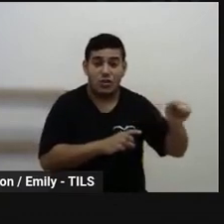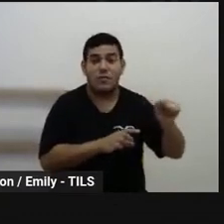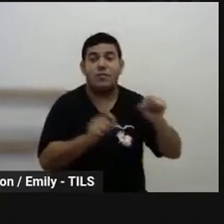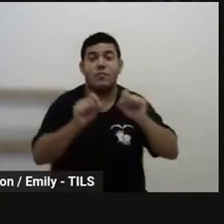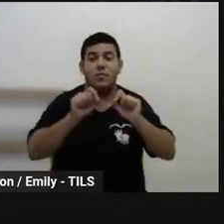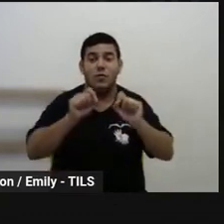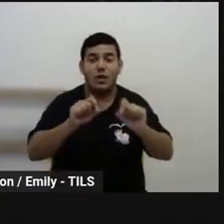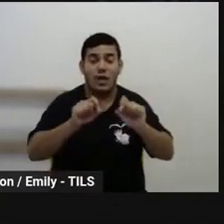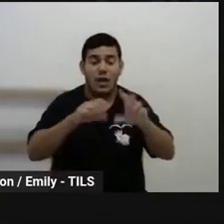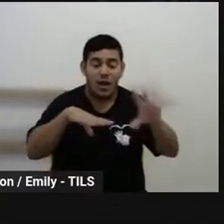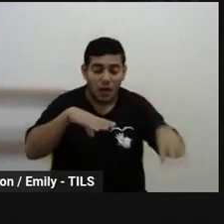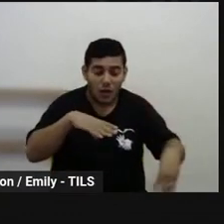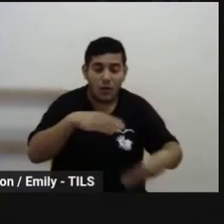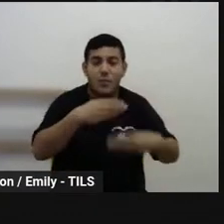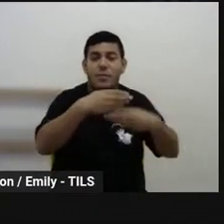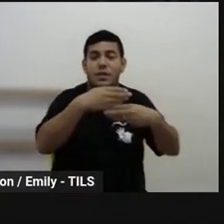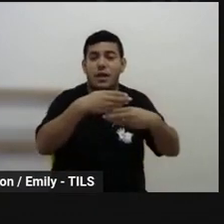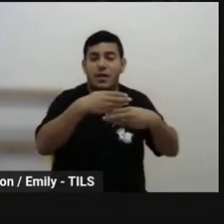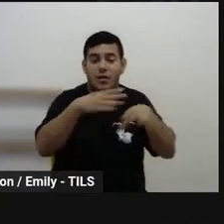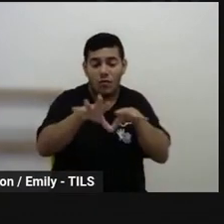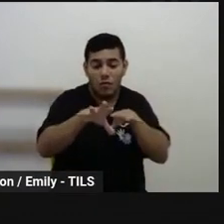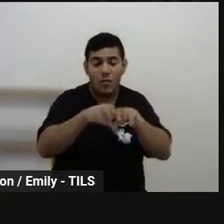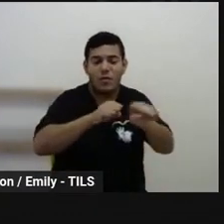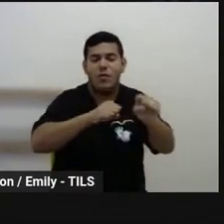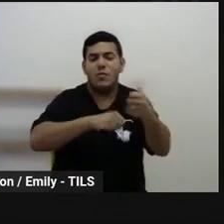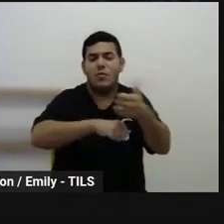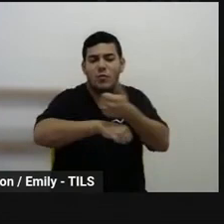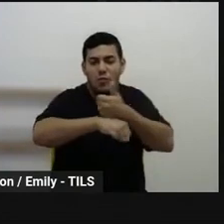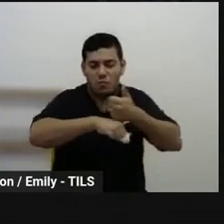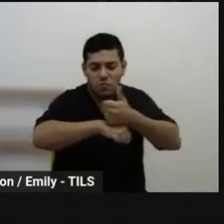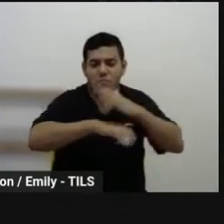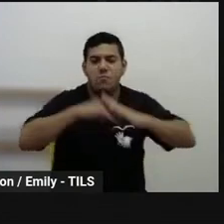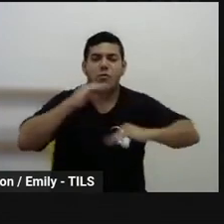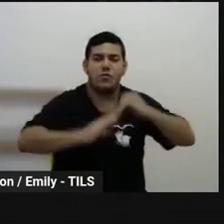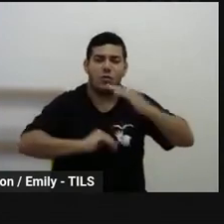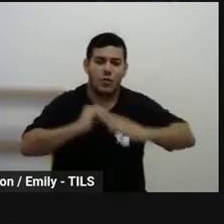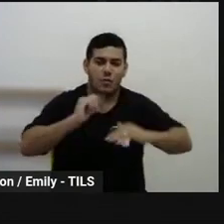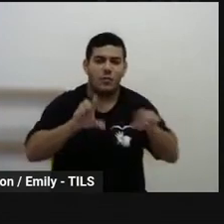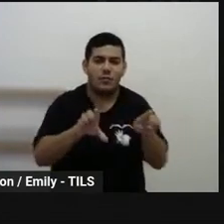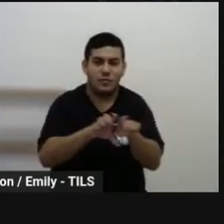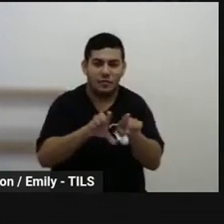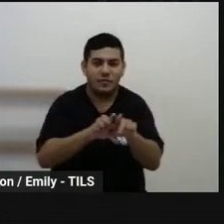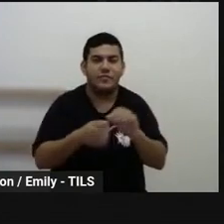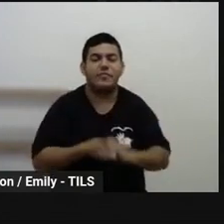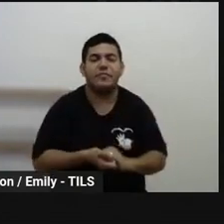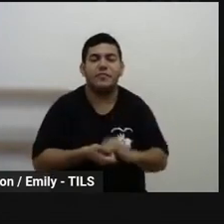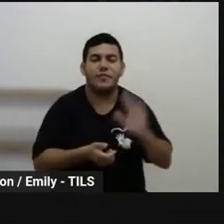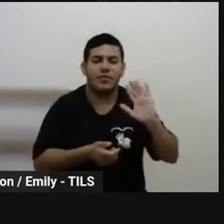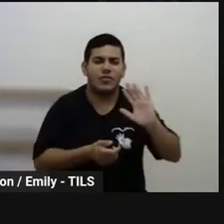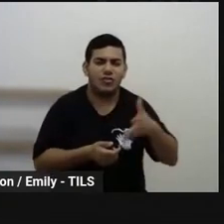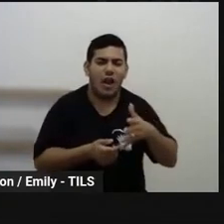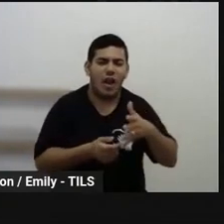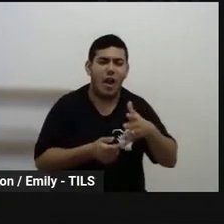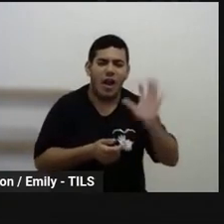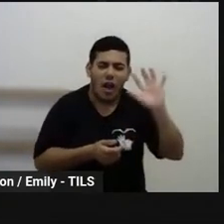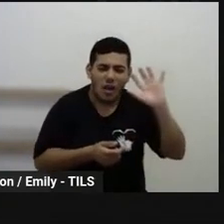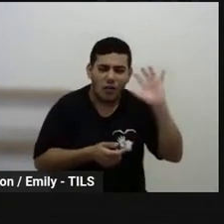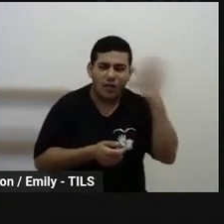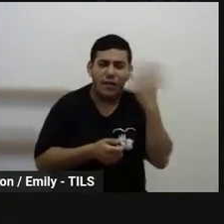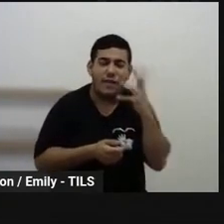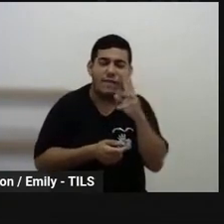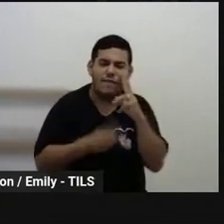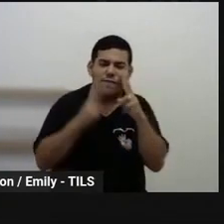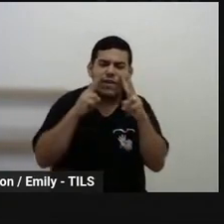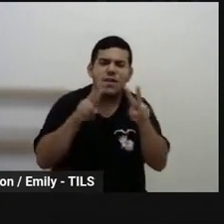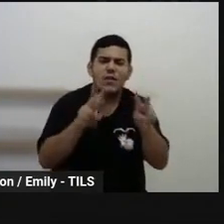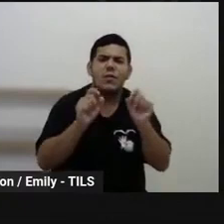complementar profissionalizante. Todas essas ações, dentre outras já realizadas, visam fortalecer